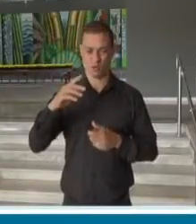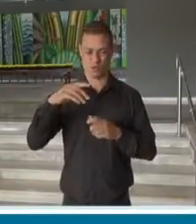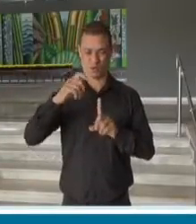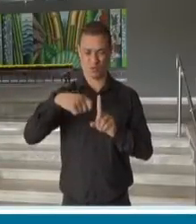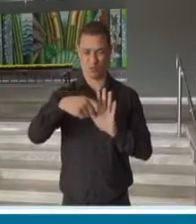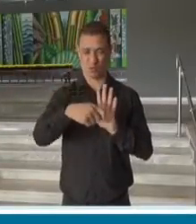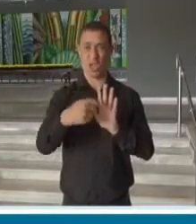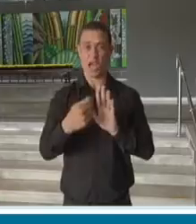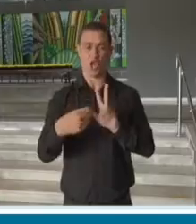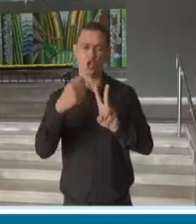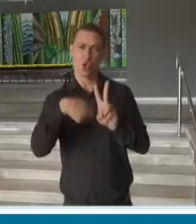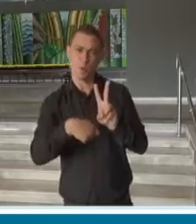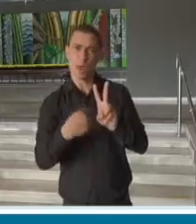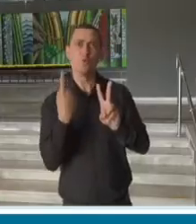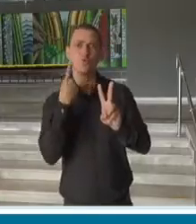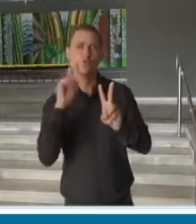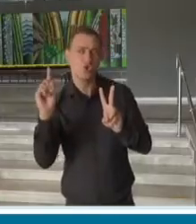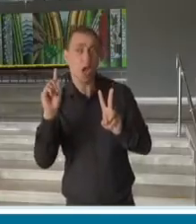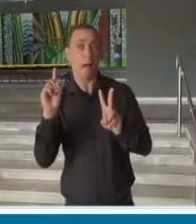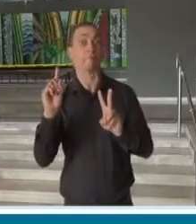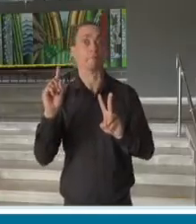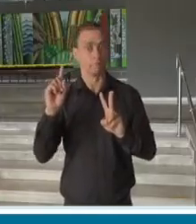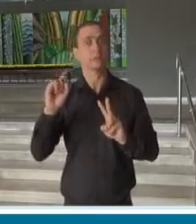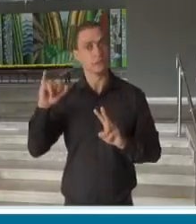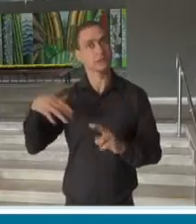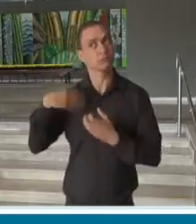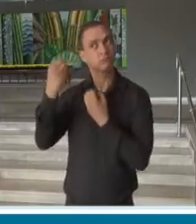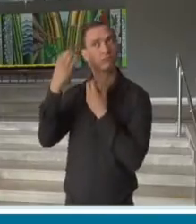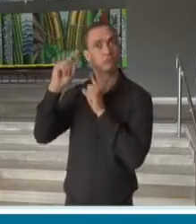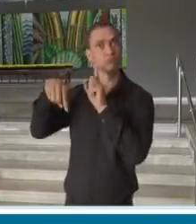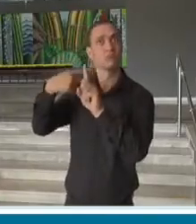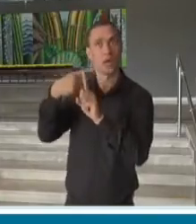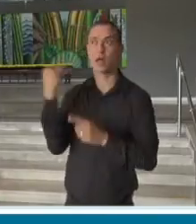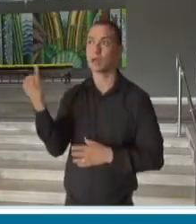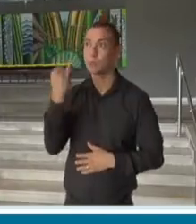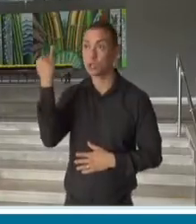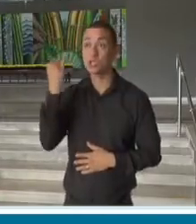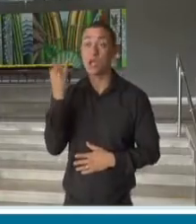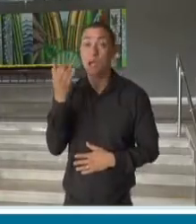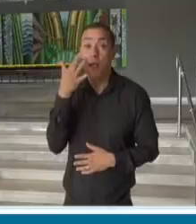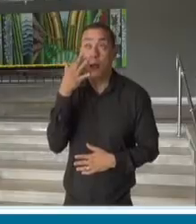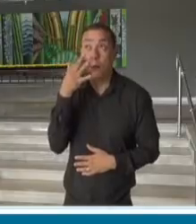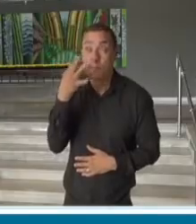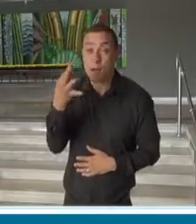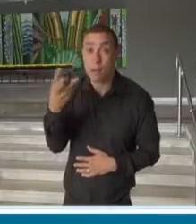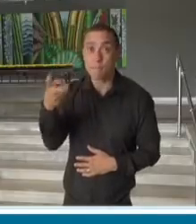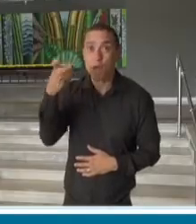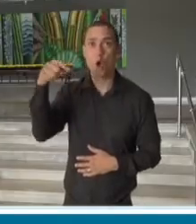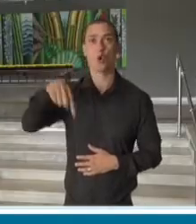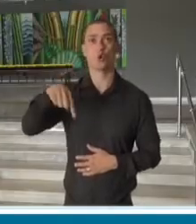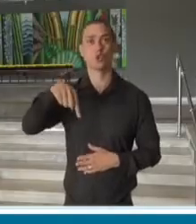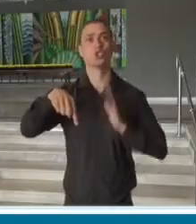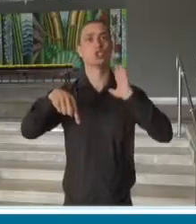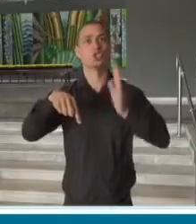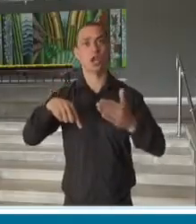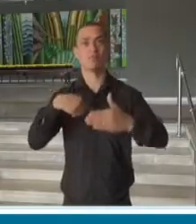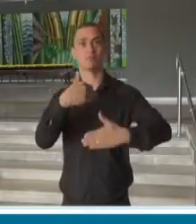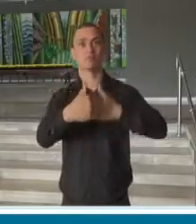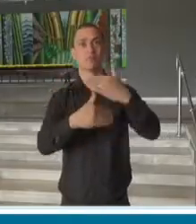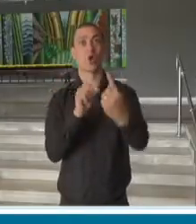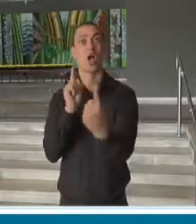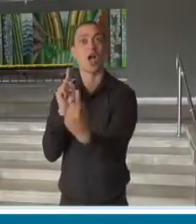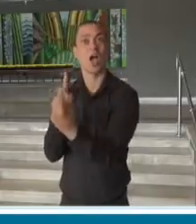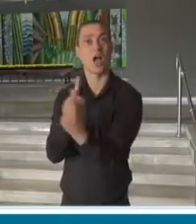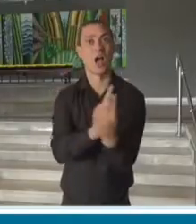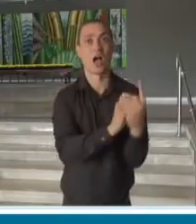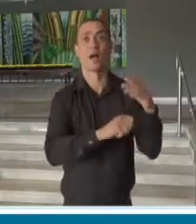inteiro, um dia faz diferença na vida dos alunos e é incrível ver como hoje nós crescemos em atendimento,